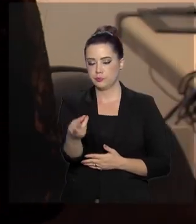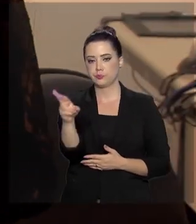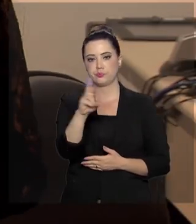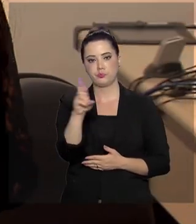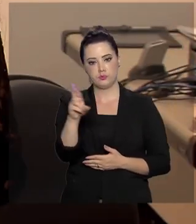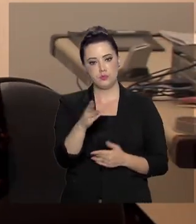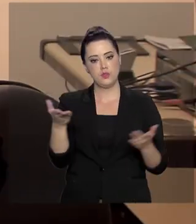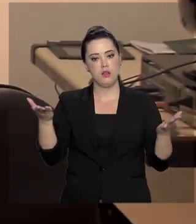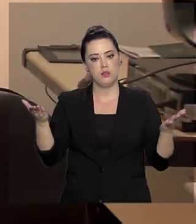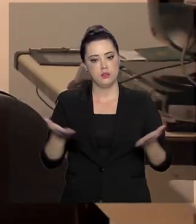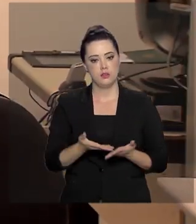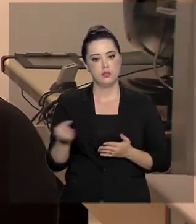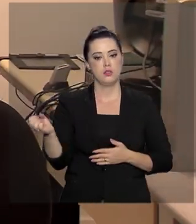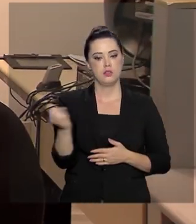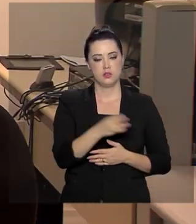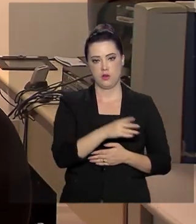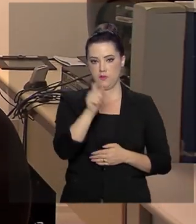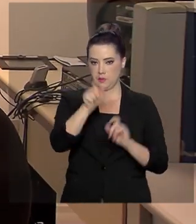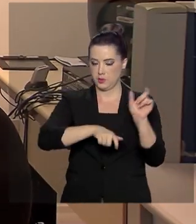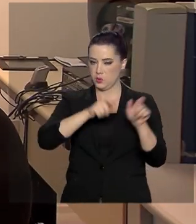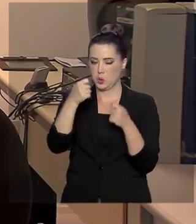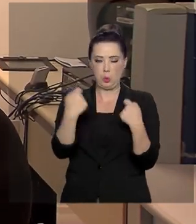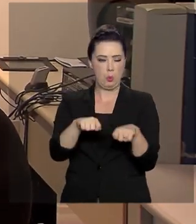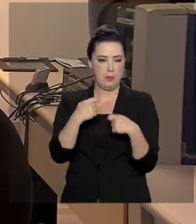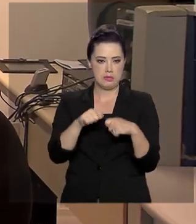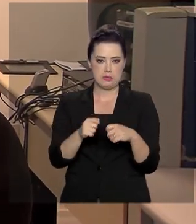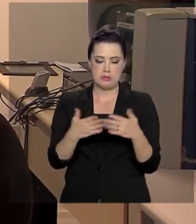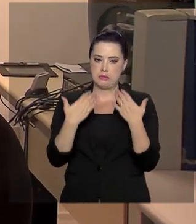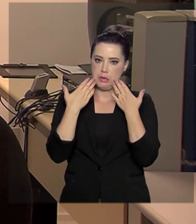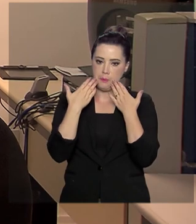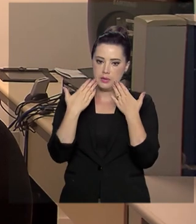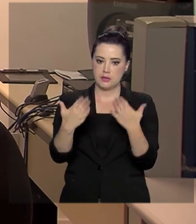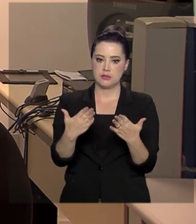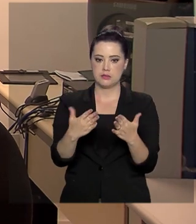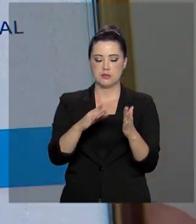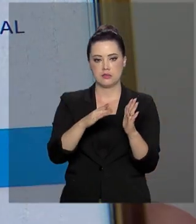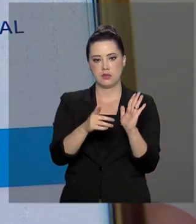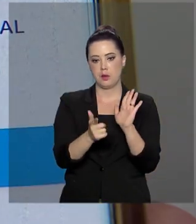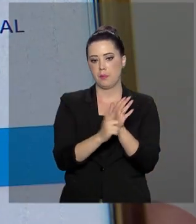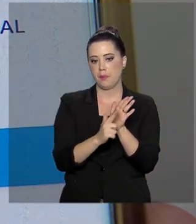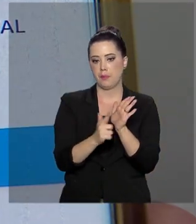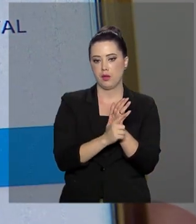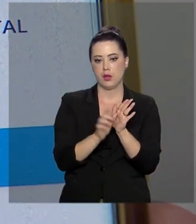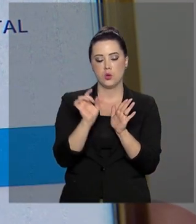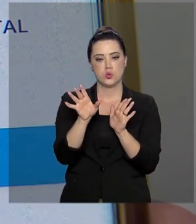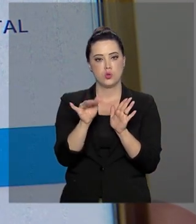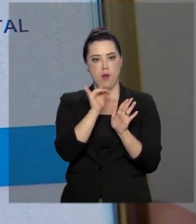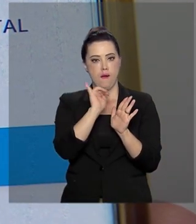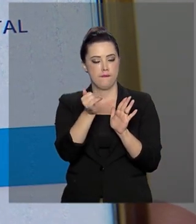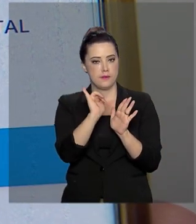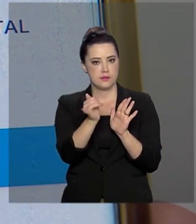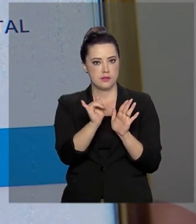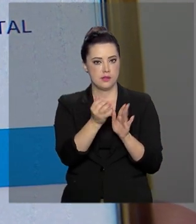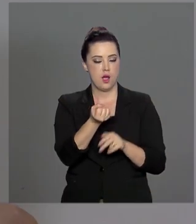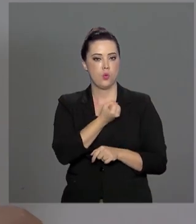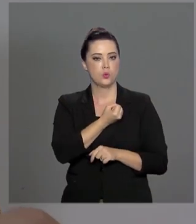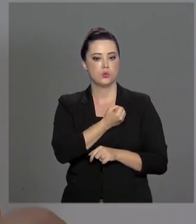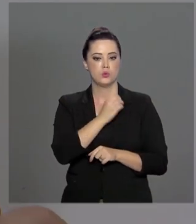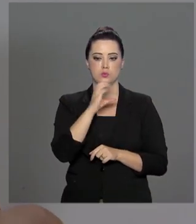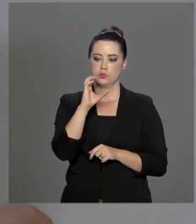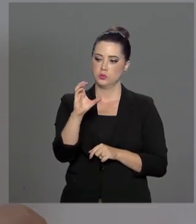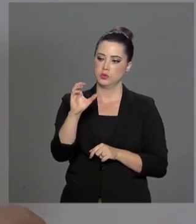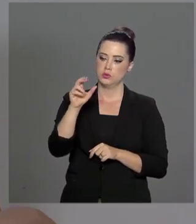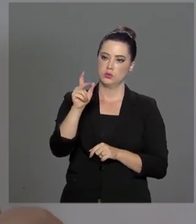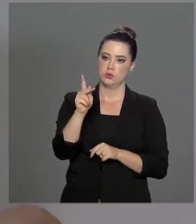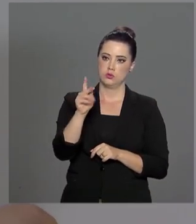E agora, o novo empregado não precisa mais apresentar a carteira em papel. Basta informar o número do CPF ao